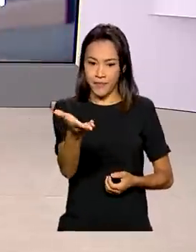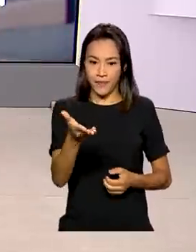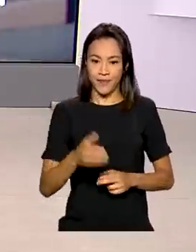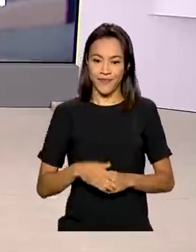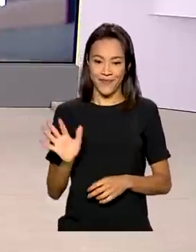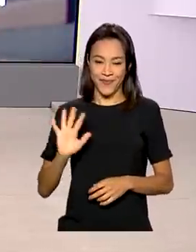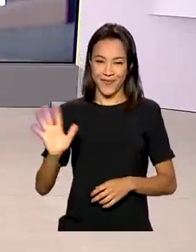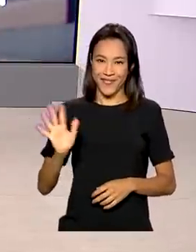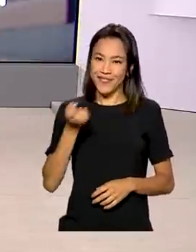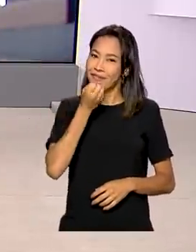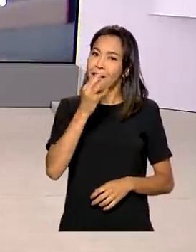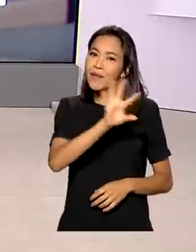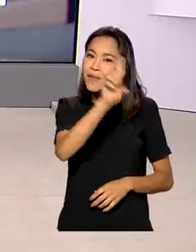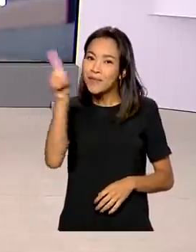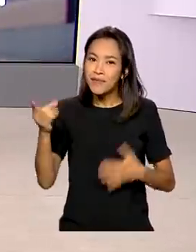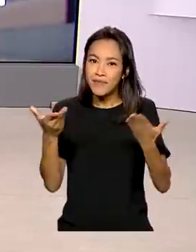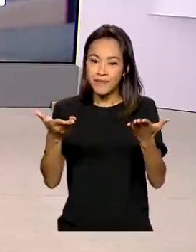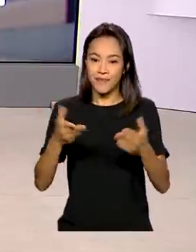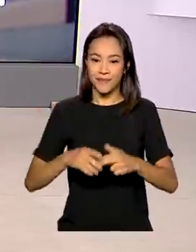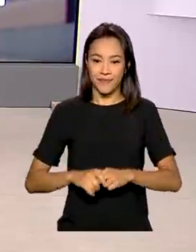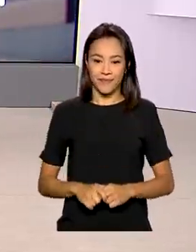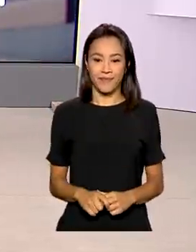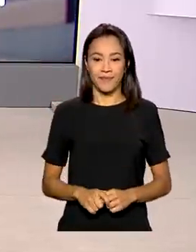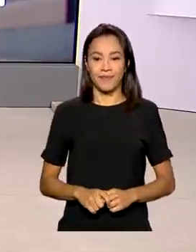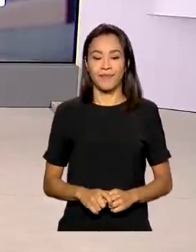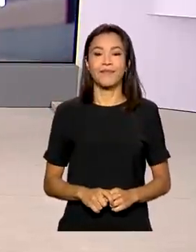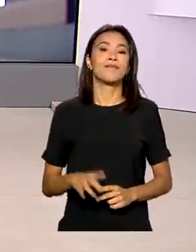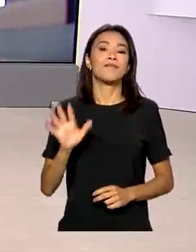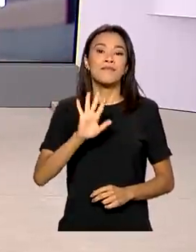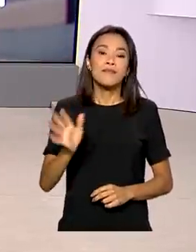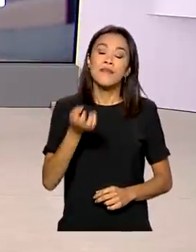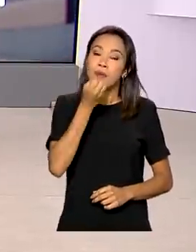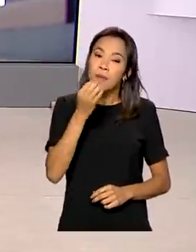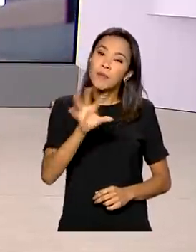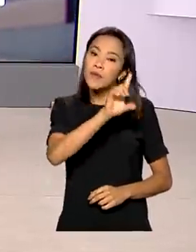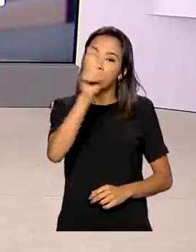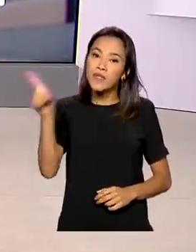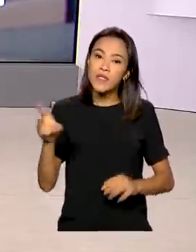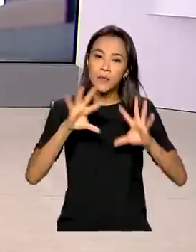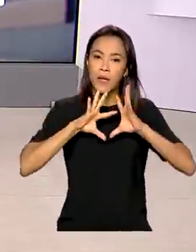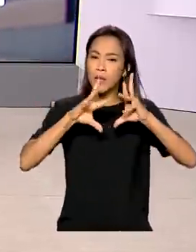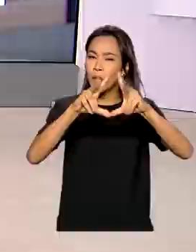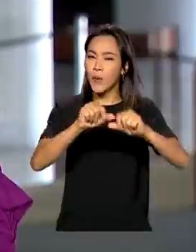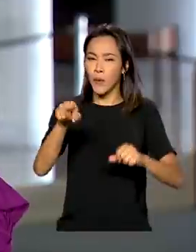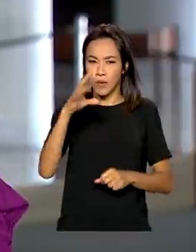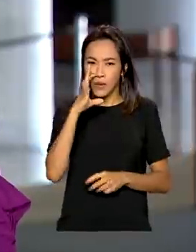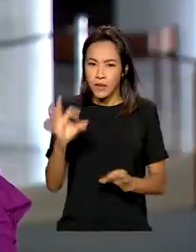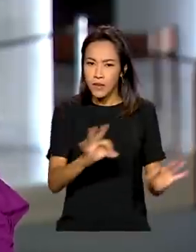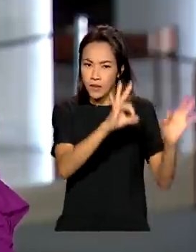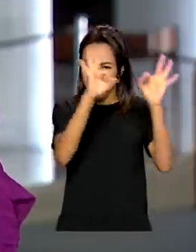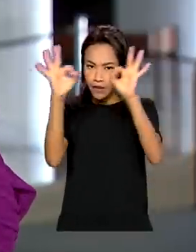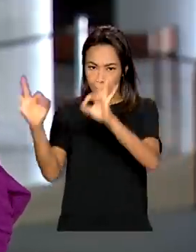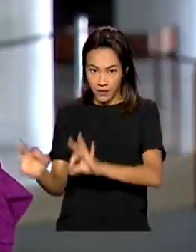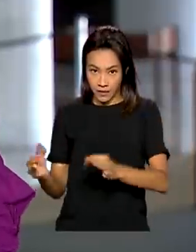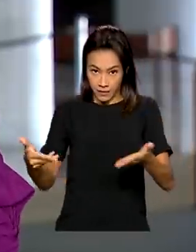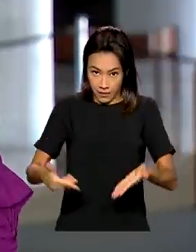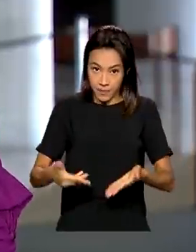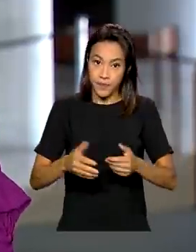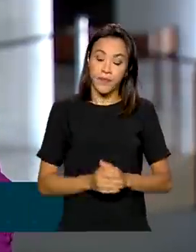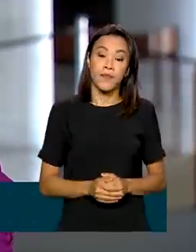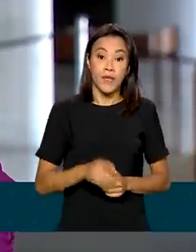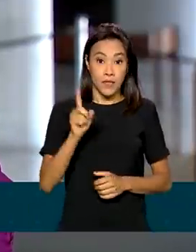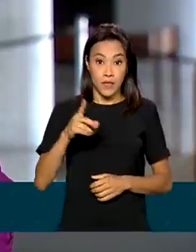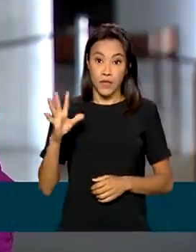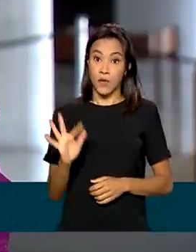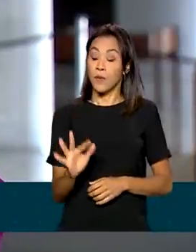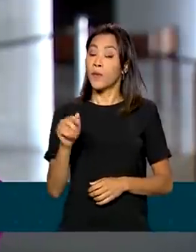Olá, Márcia. Bom dia para você. Oi, Luciana. Bom dia para você. Bom dia para todos que nos acompanham. Pois é, como você disse, o KC